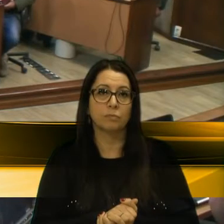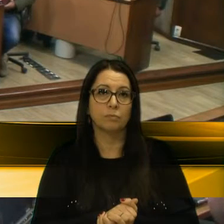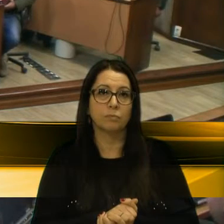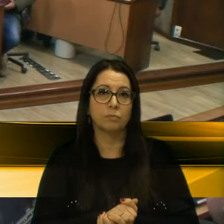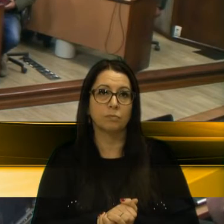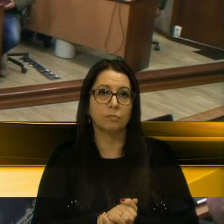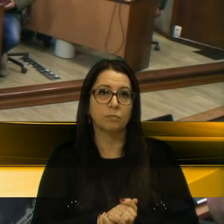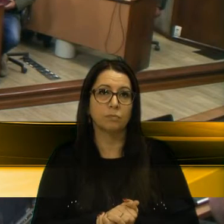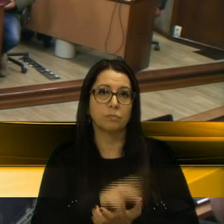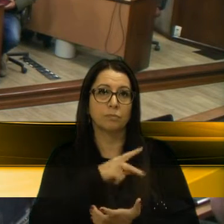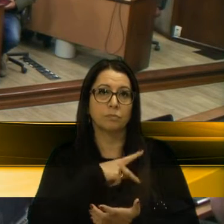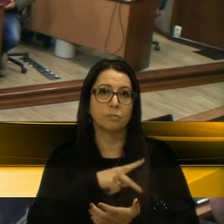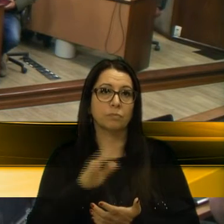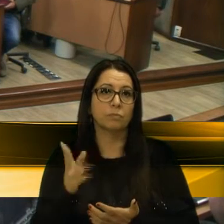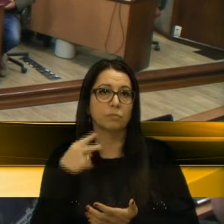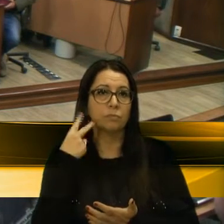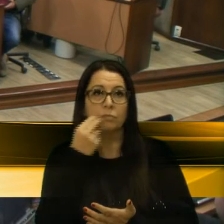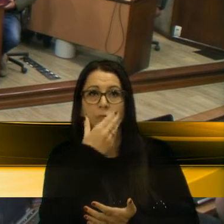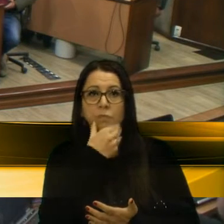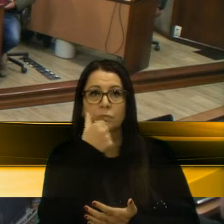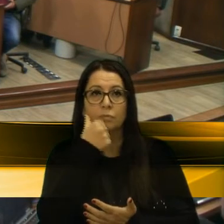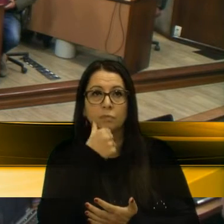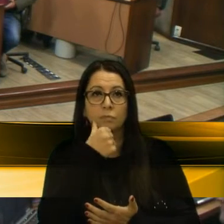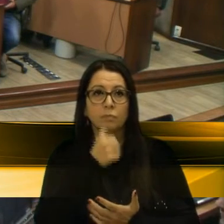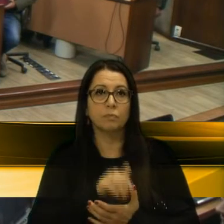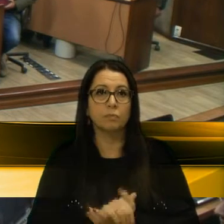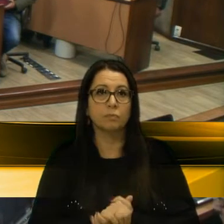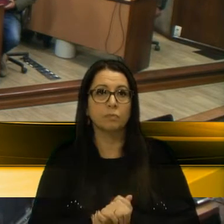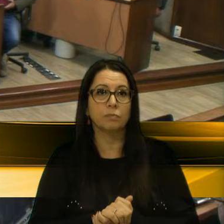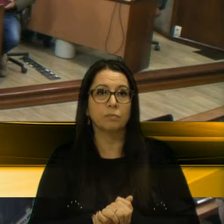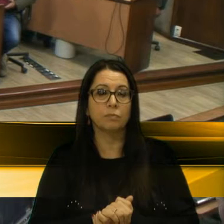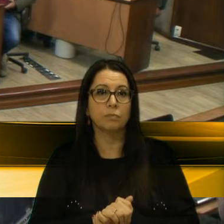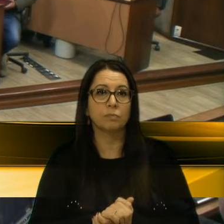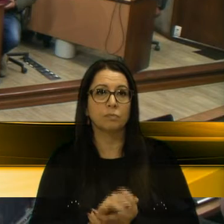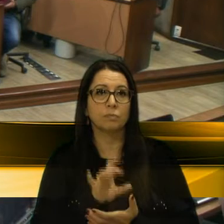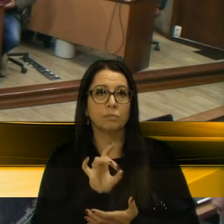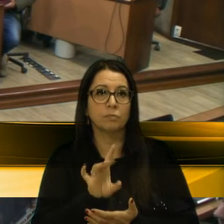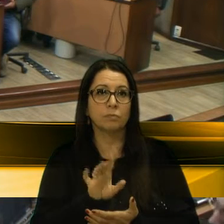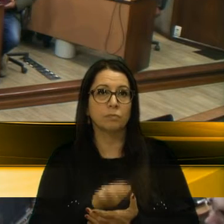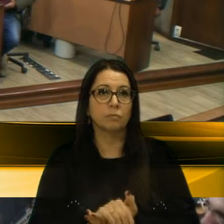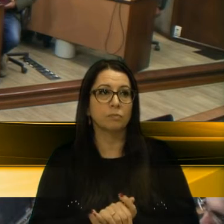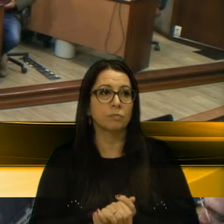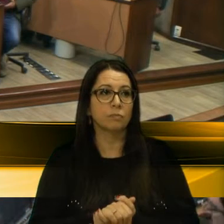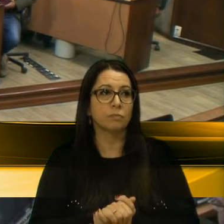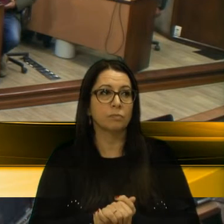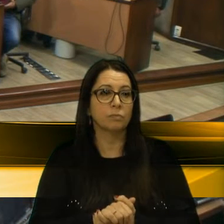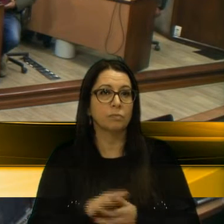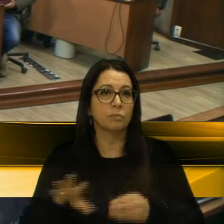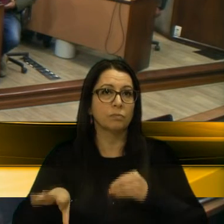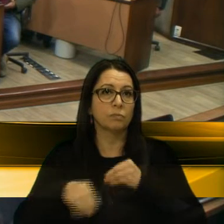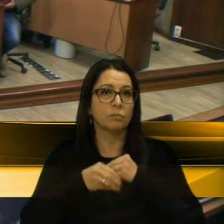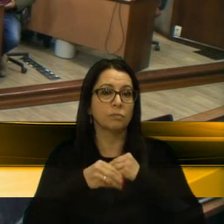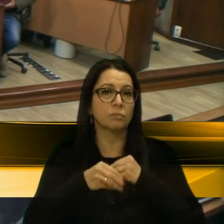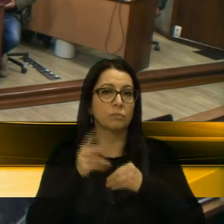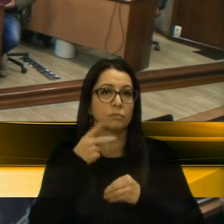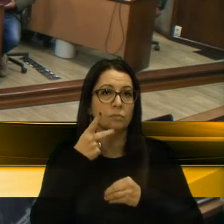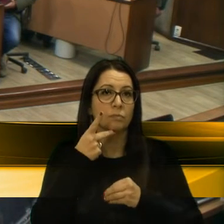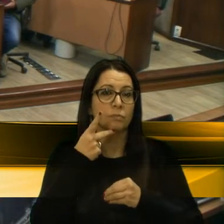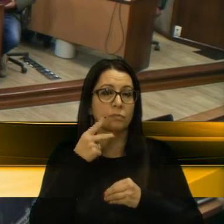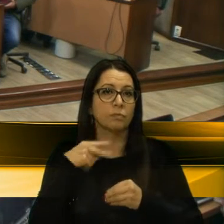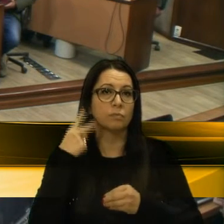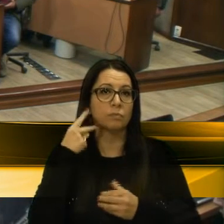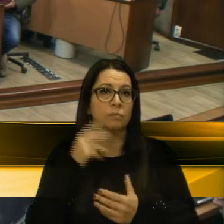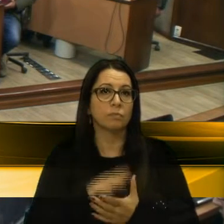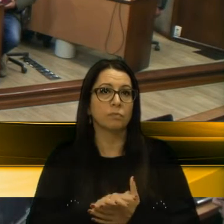Senhor Presidente, senhores vereadores, apenas para complementar a fala do vereador